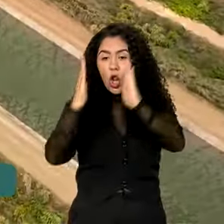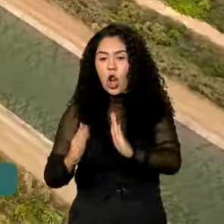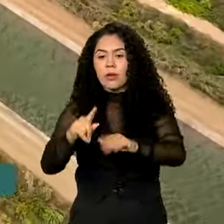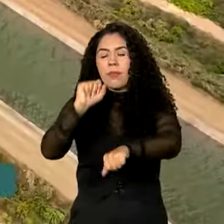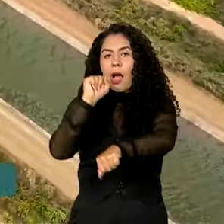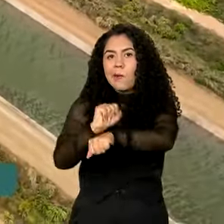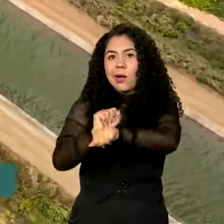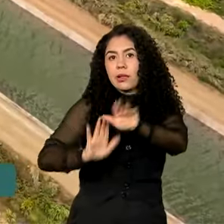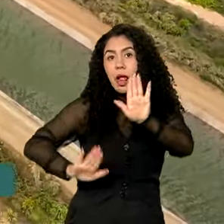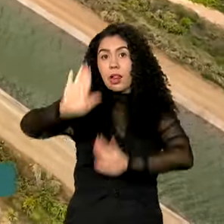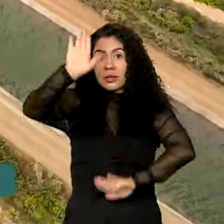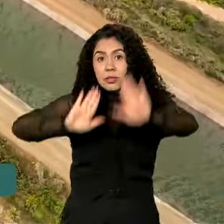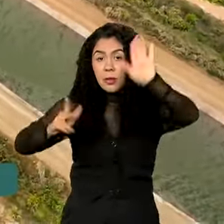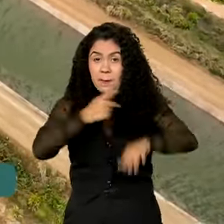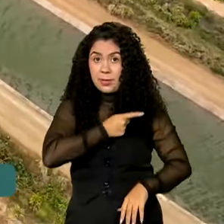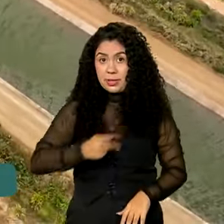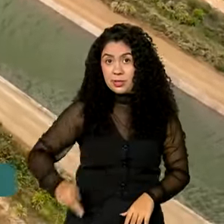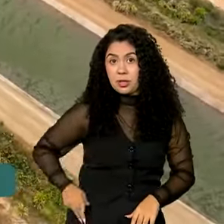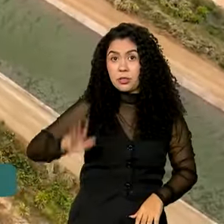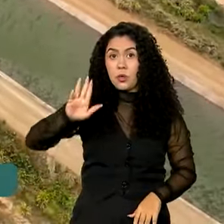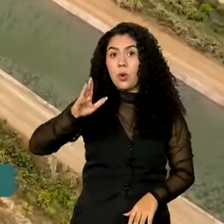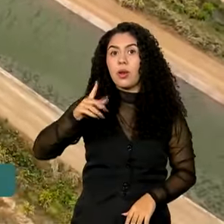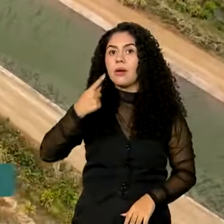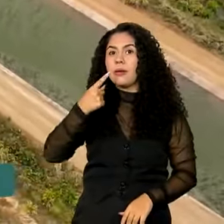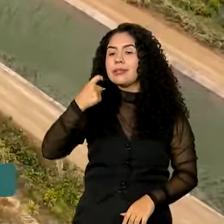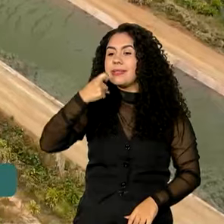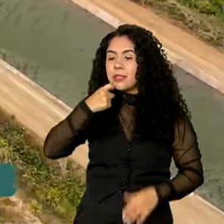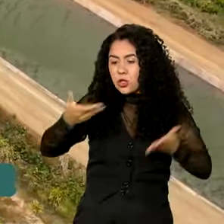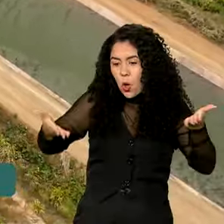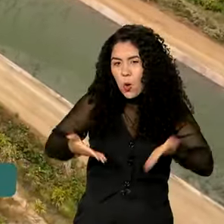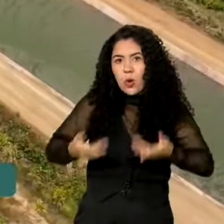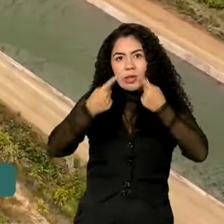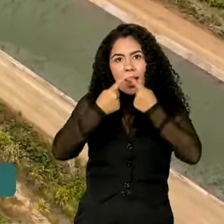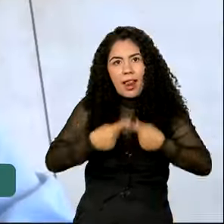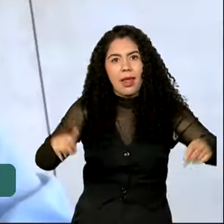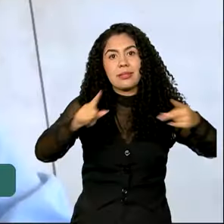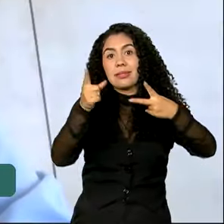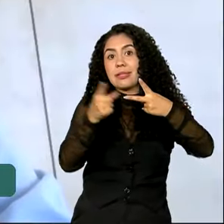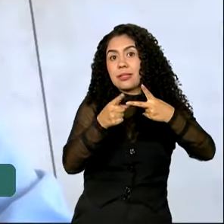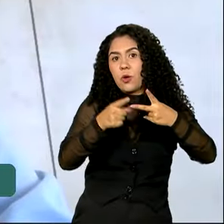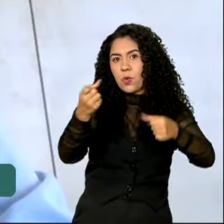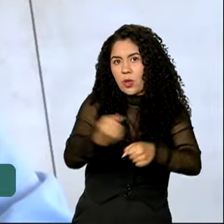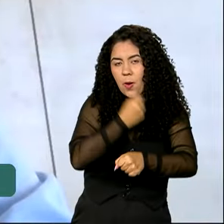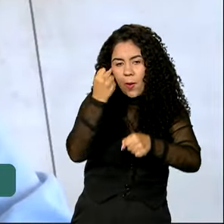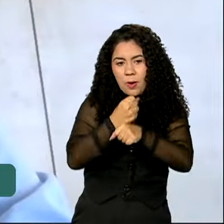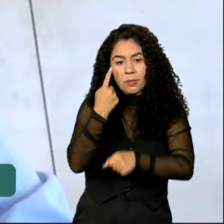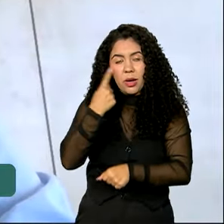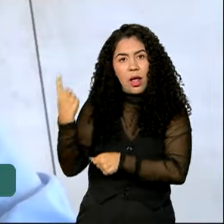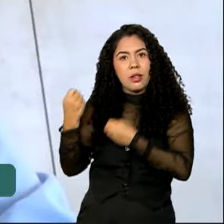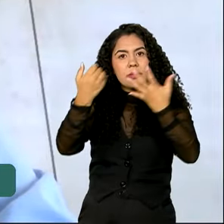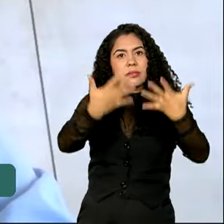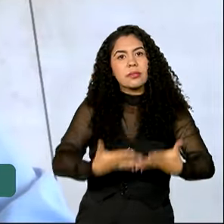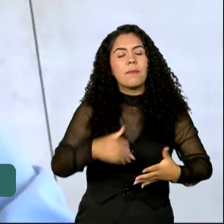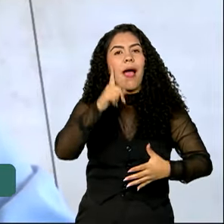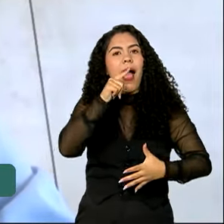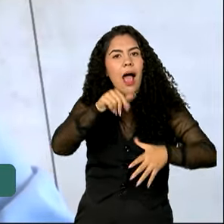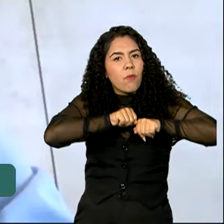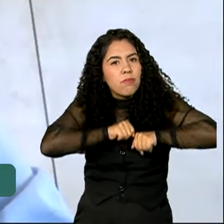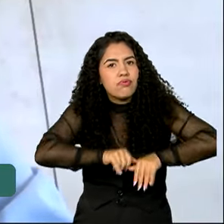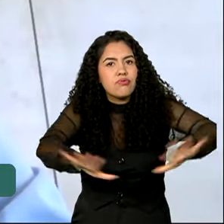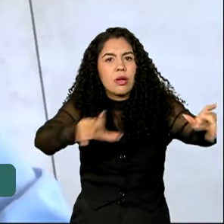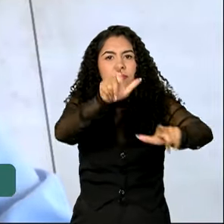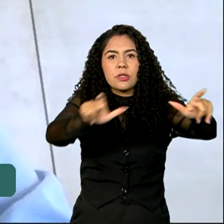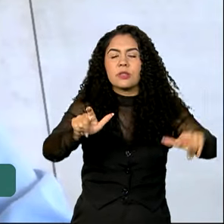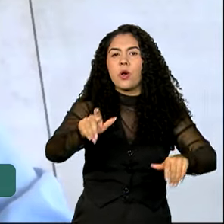O presidente Lula inaugura nesta sexta-feira o segundo trecho. É água para abastecimento humano, água para